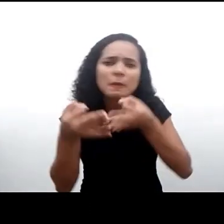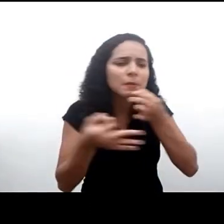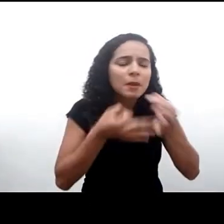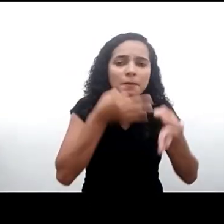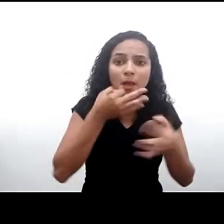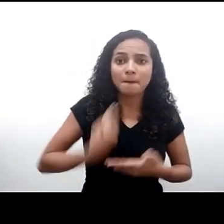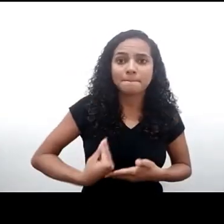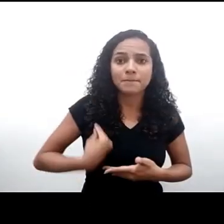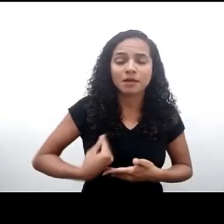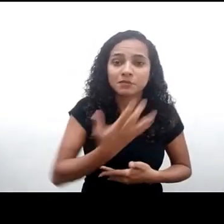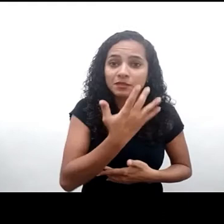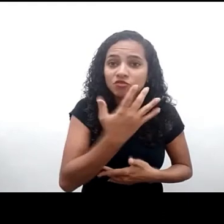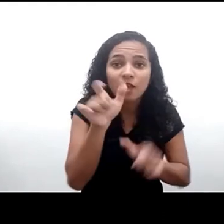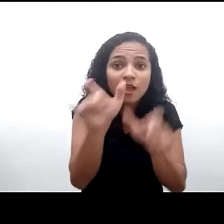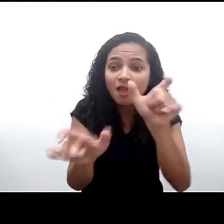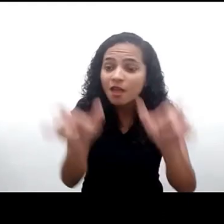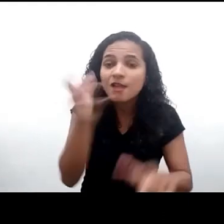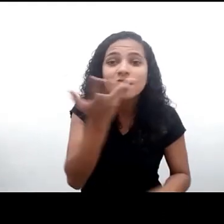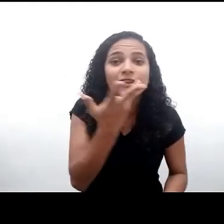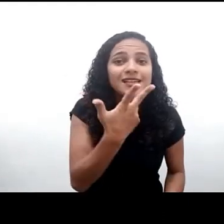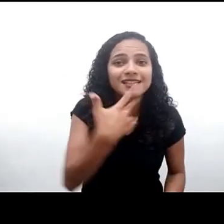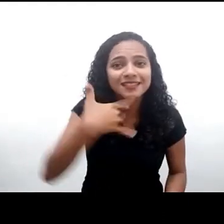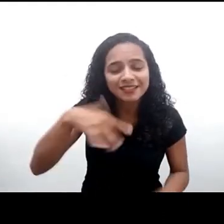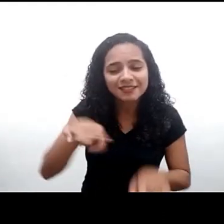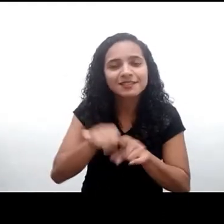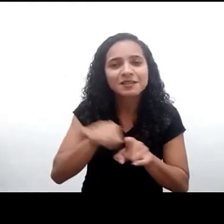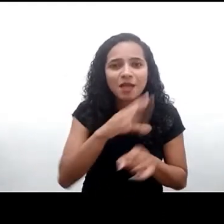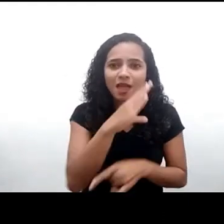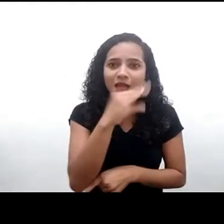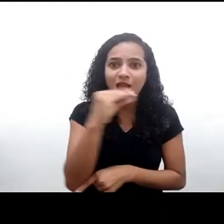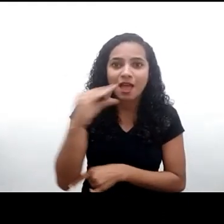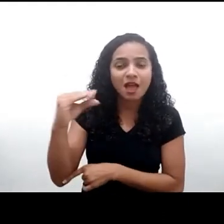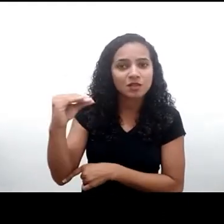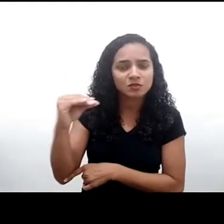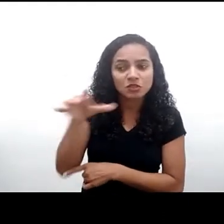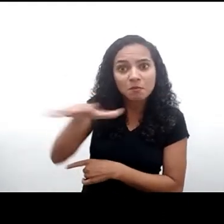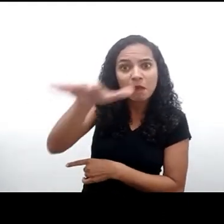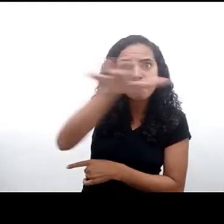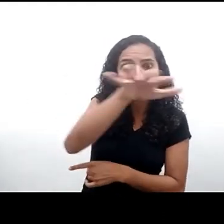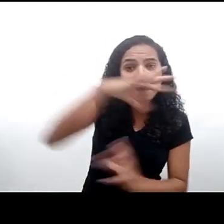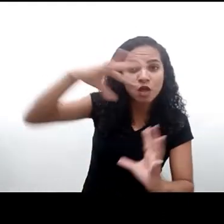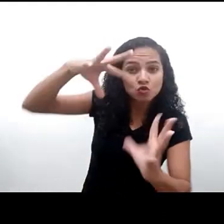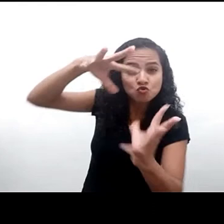crianças e adolescentes de diferentes regiões do mundo, que